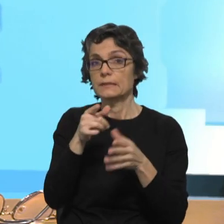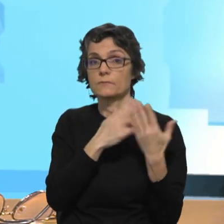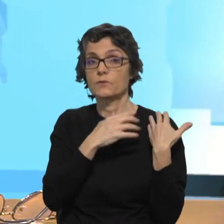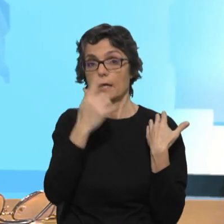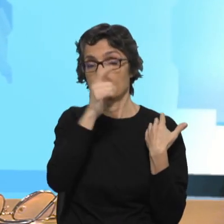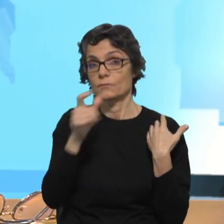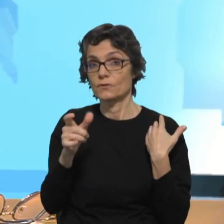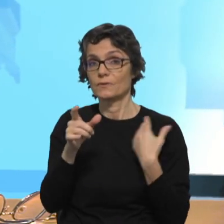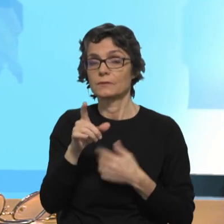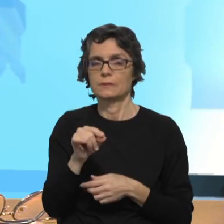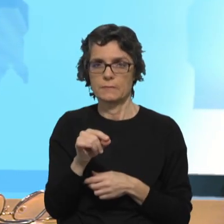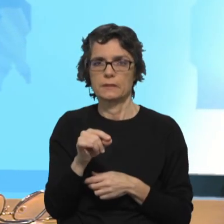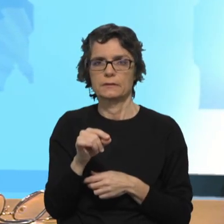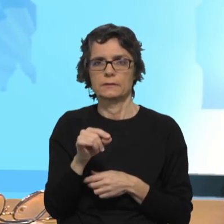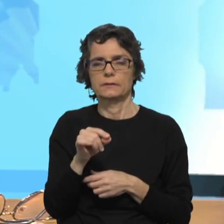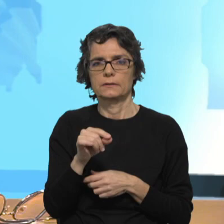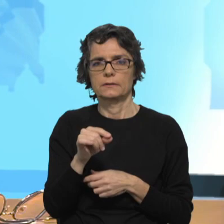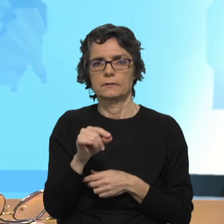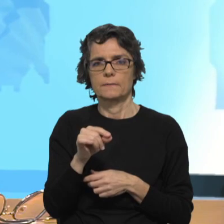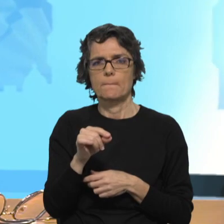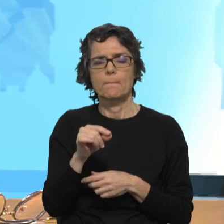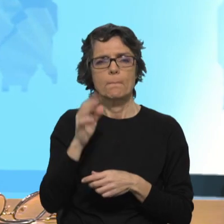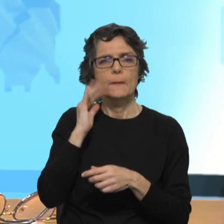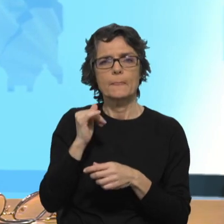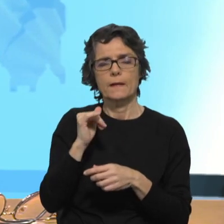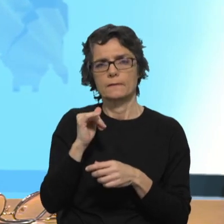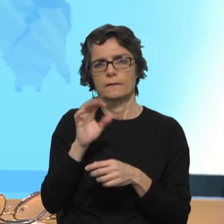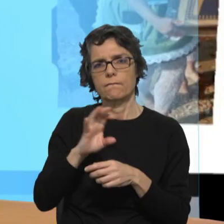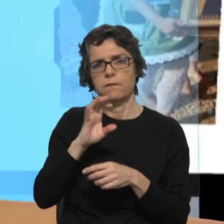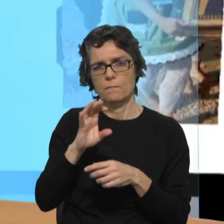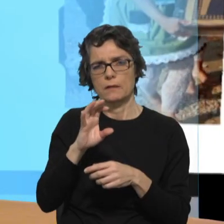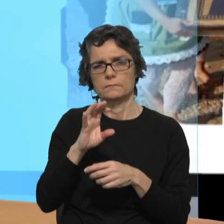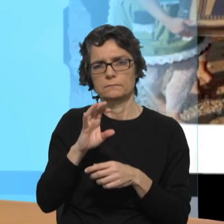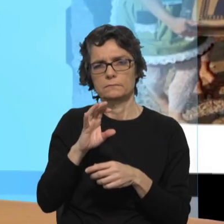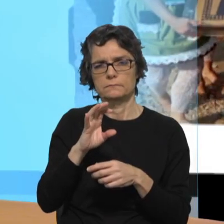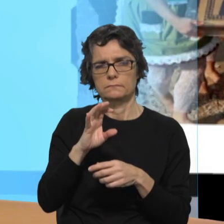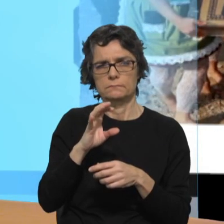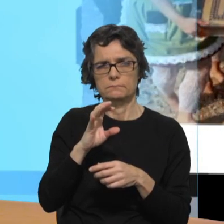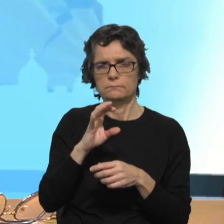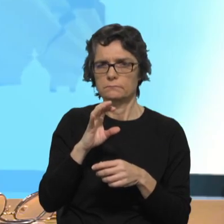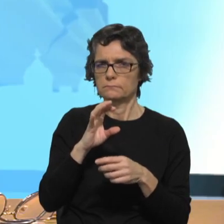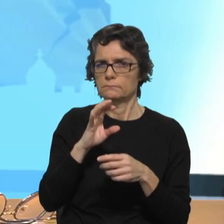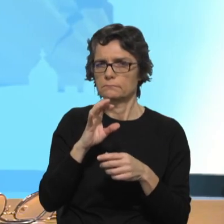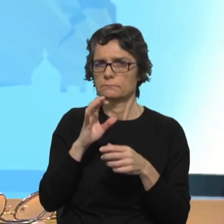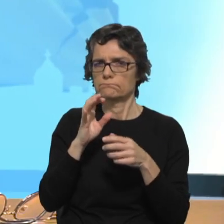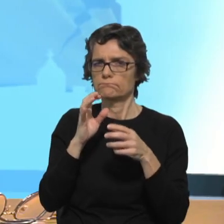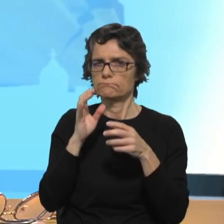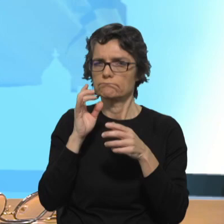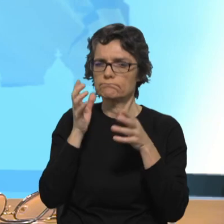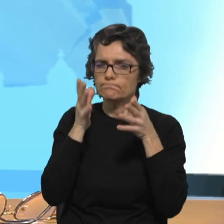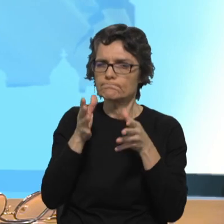contradiar, criticamente, portanto, construtivamente e ouvir, escutar. É muito importante escutar.